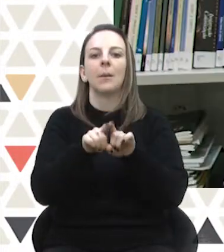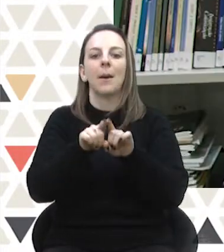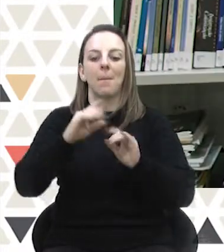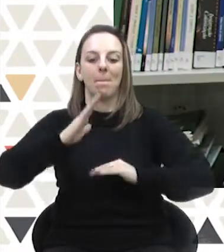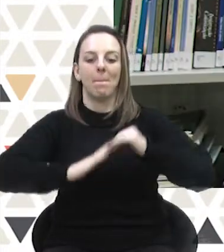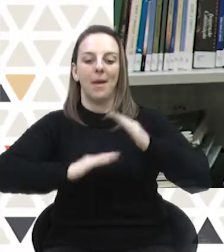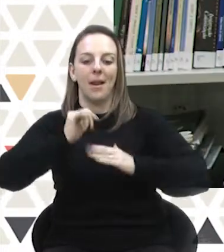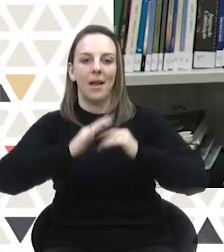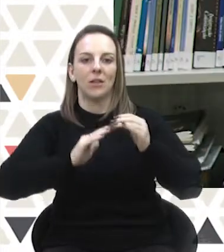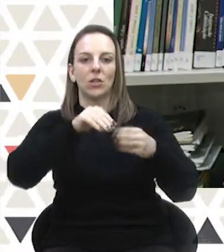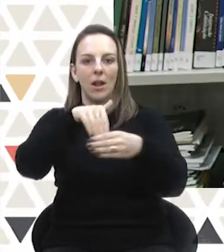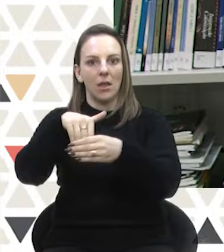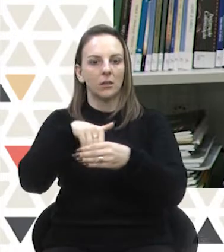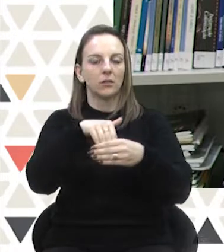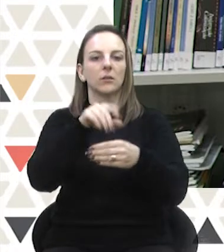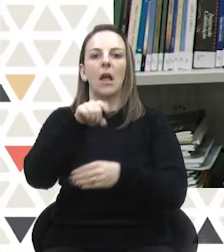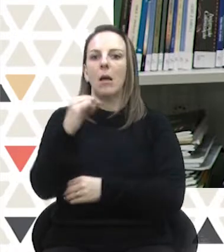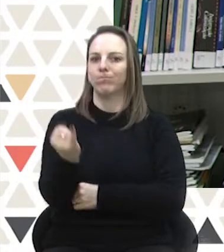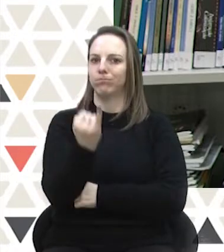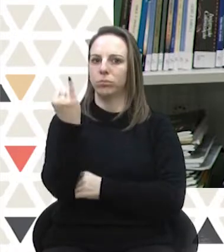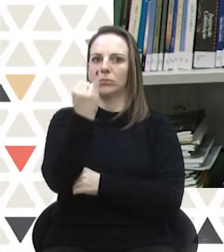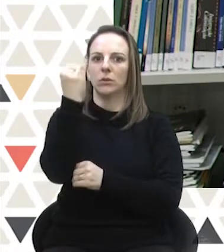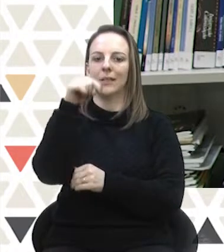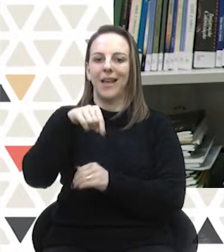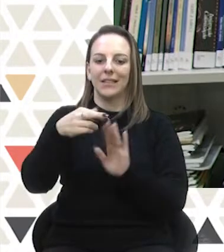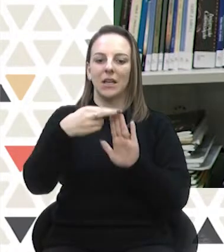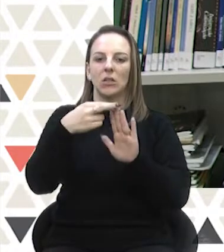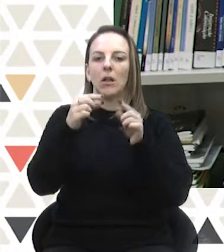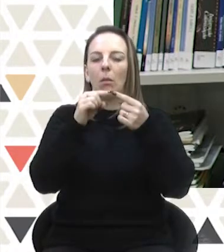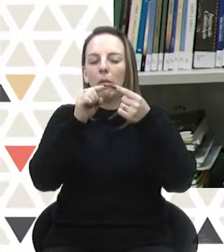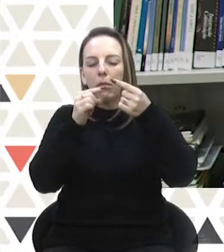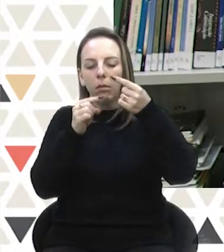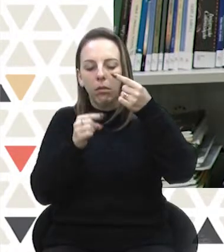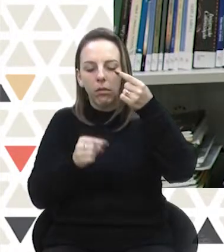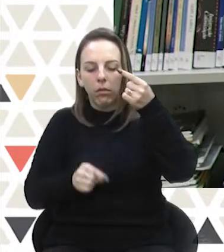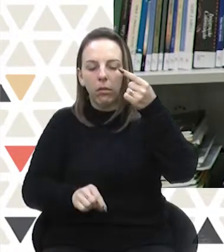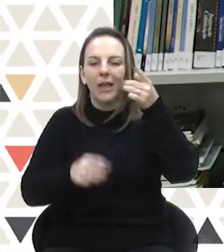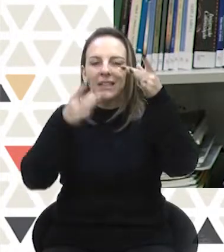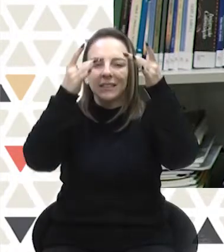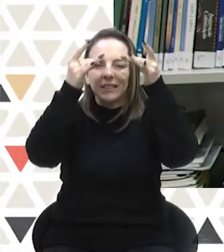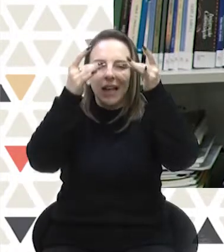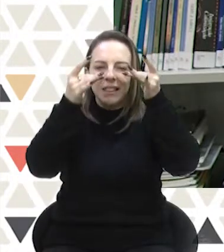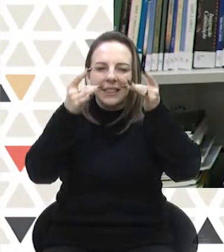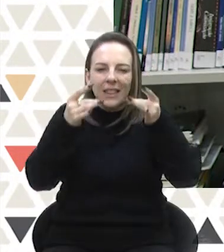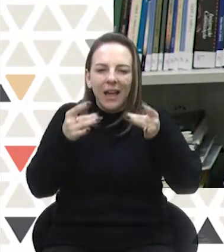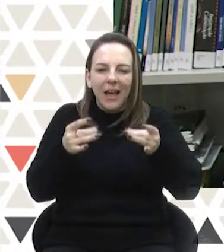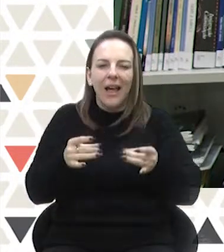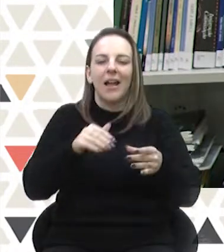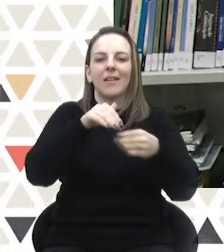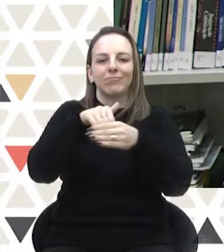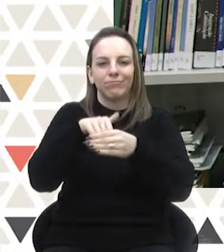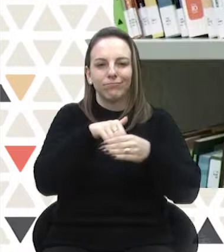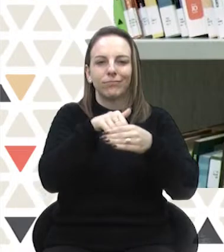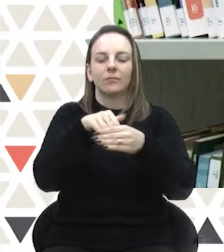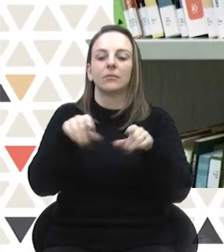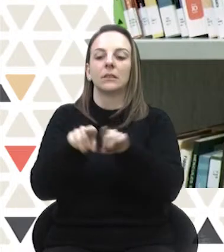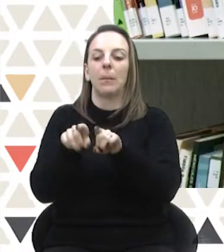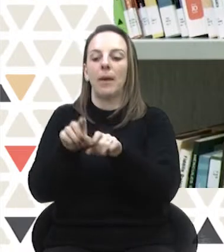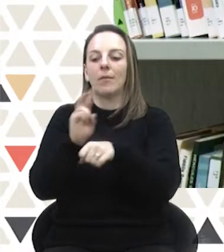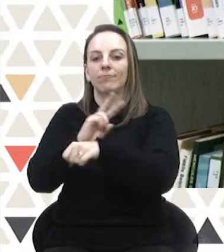atos da eleição, isso é muito importante, é uma resolução muito extensa, que define cada etapa do processo eleitoral.